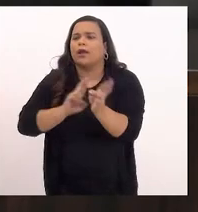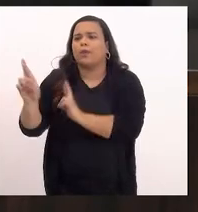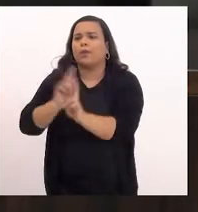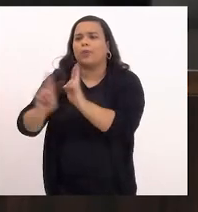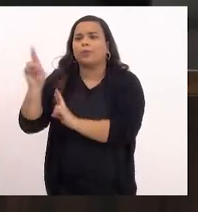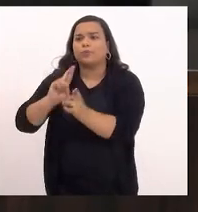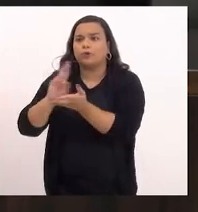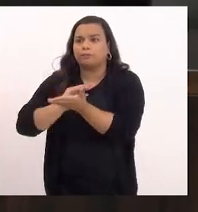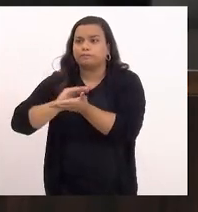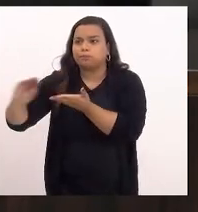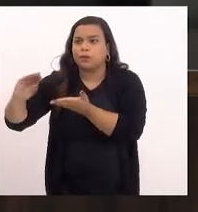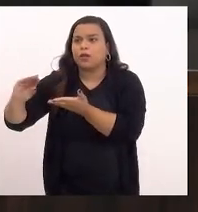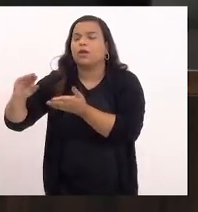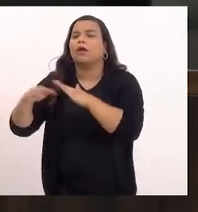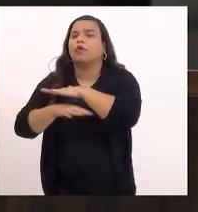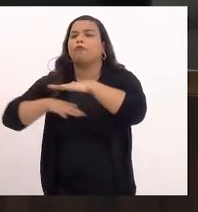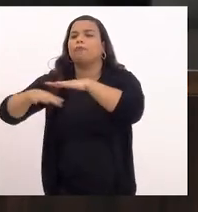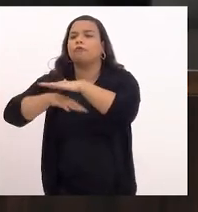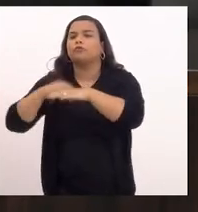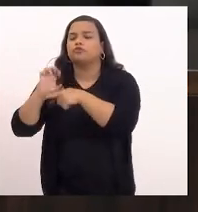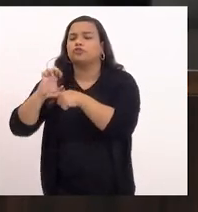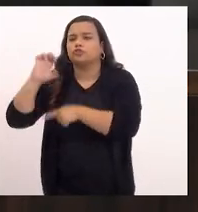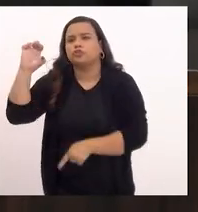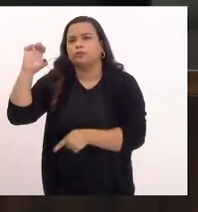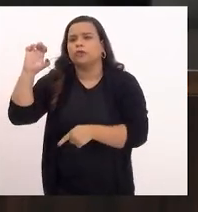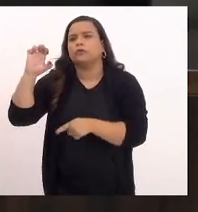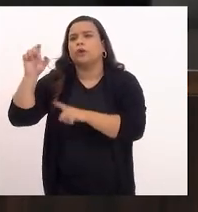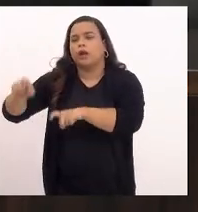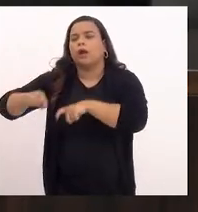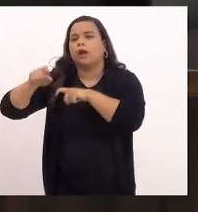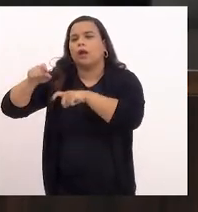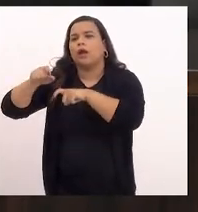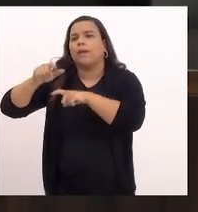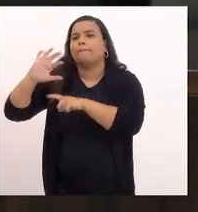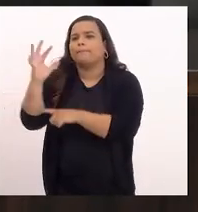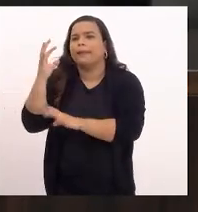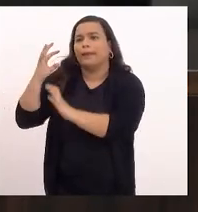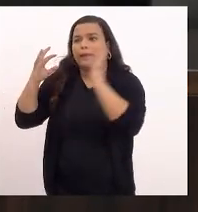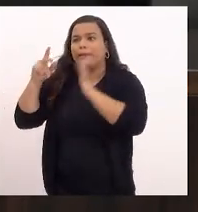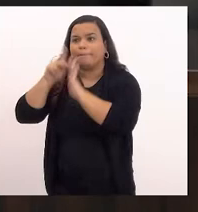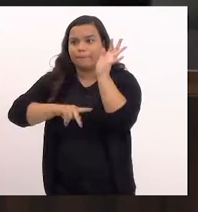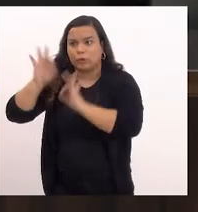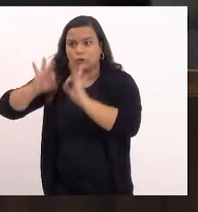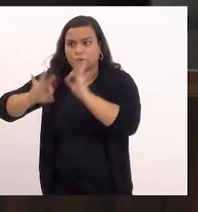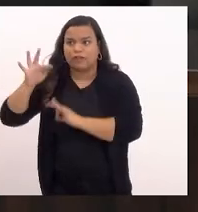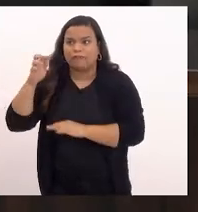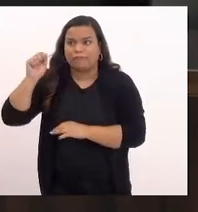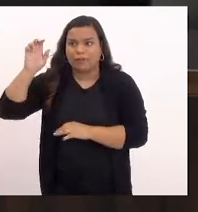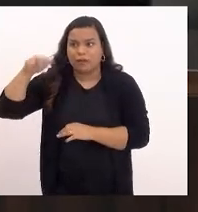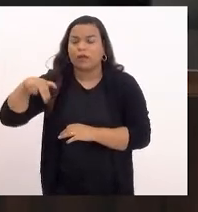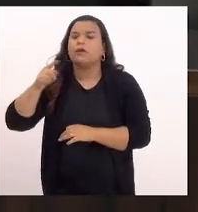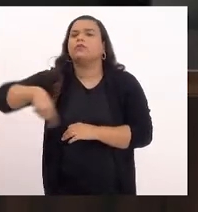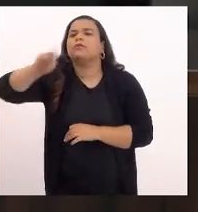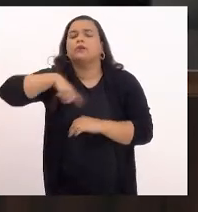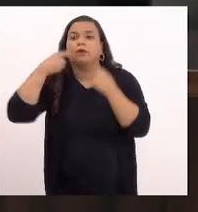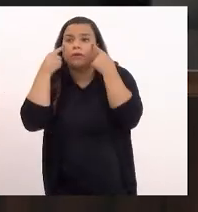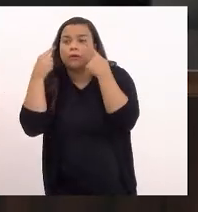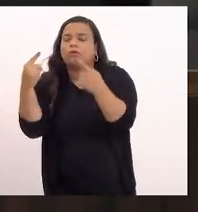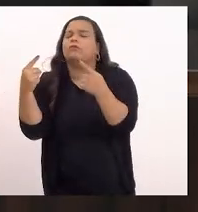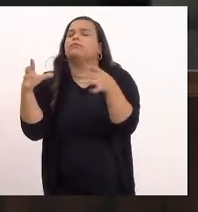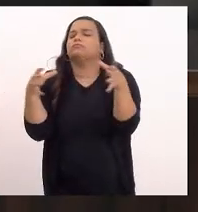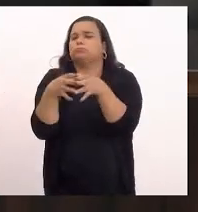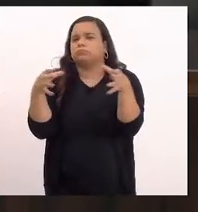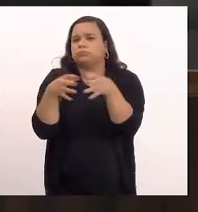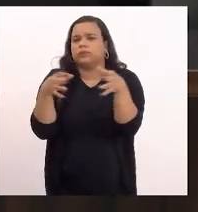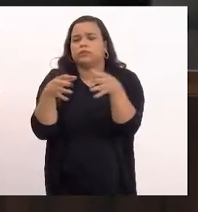Ambiental e Desenvolvimento Urbano, FECAM, para programas e projetos de educação ambiental. Penando de pareceres às comissões Constituição, Justiça, Defesa